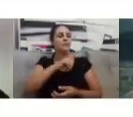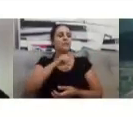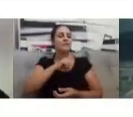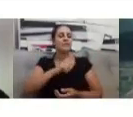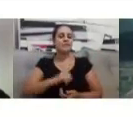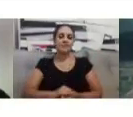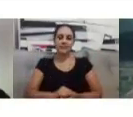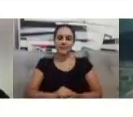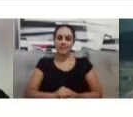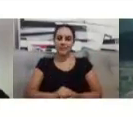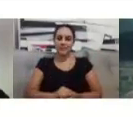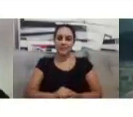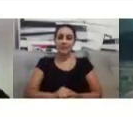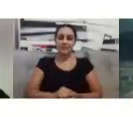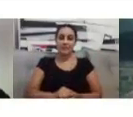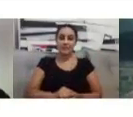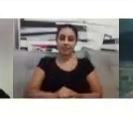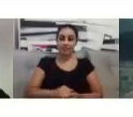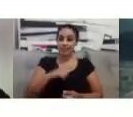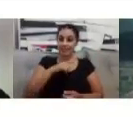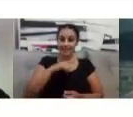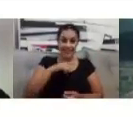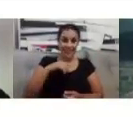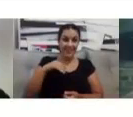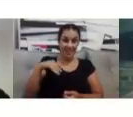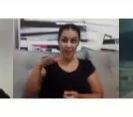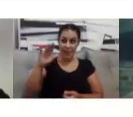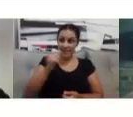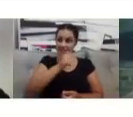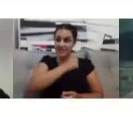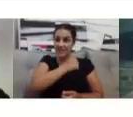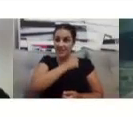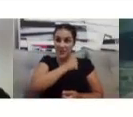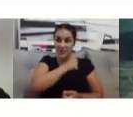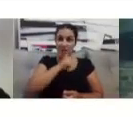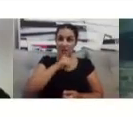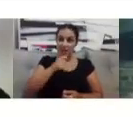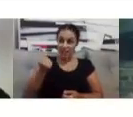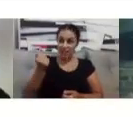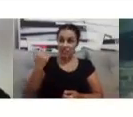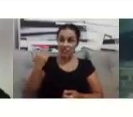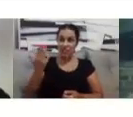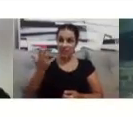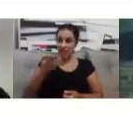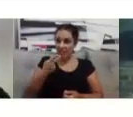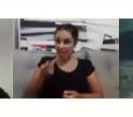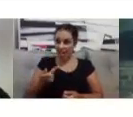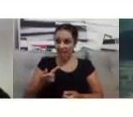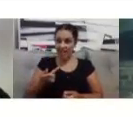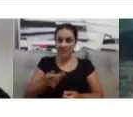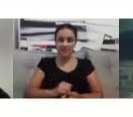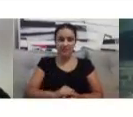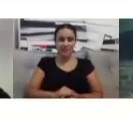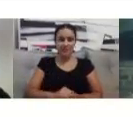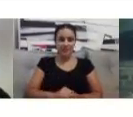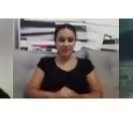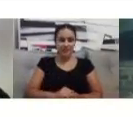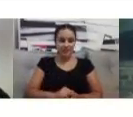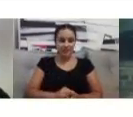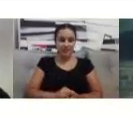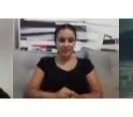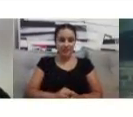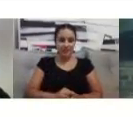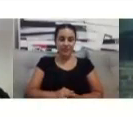Algum veterano. Mais algum veterano. Para conversar aqui com a gente. Estou vendo que tem duas ingressantes aqui. Duas caloras. Fernanda e a